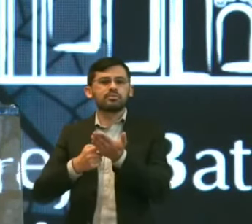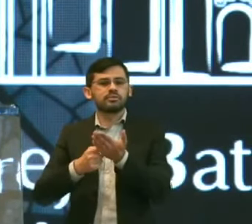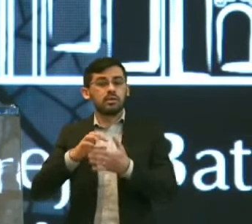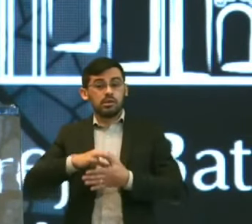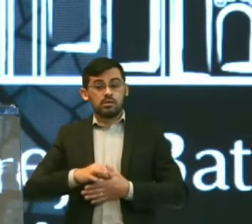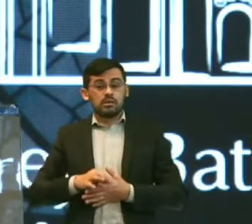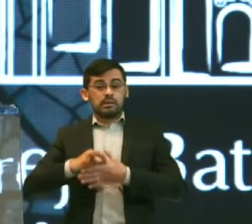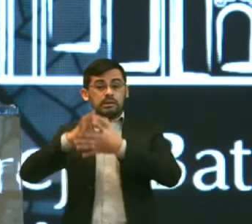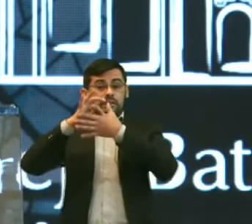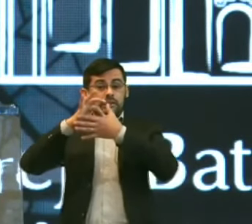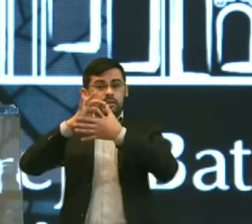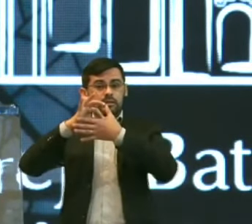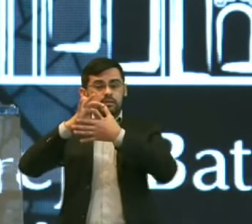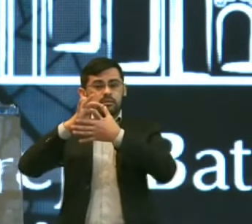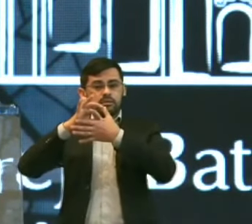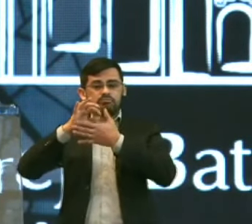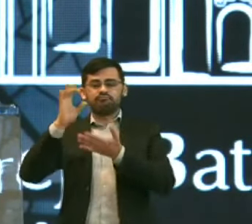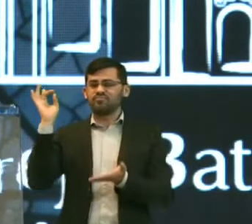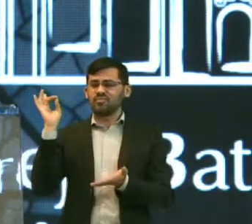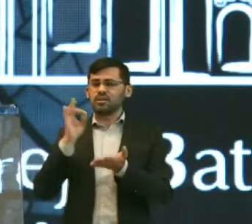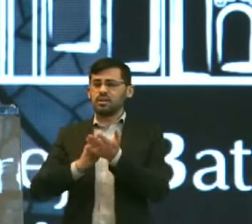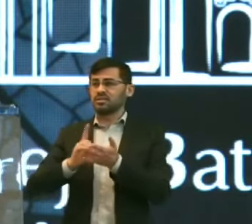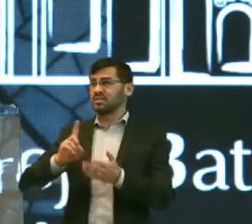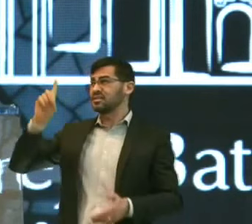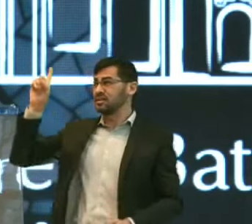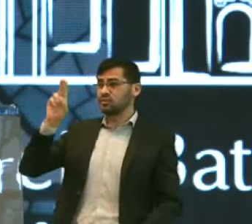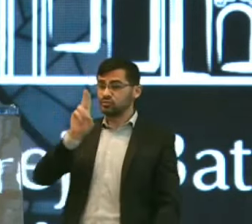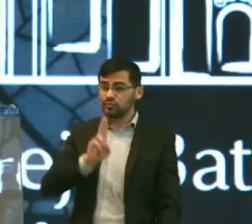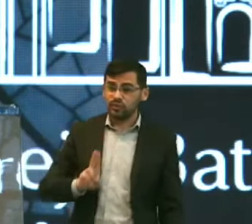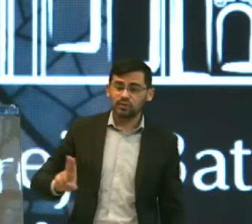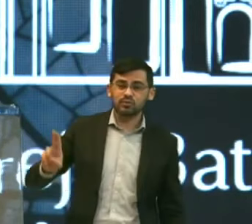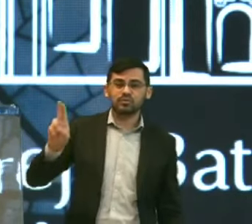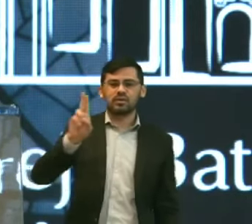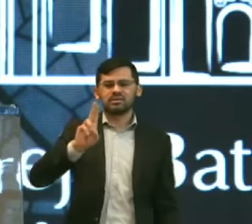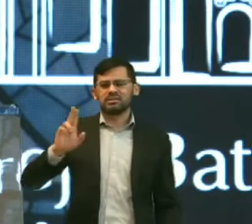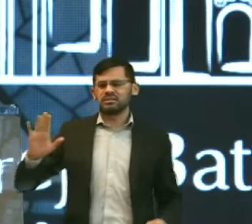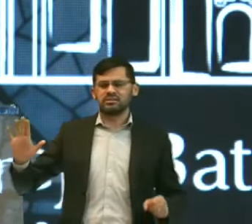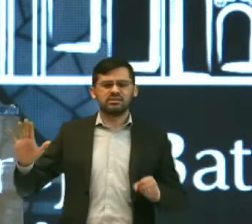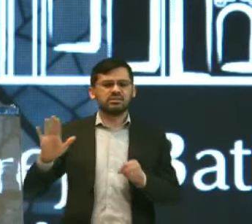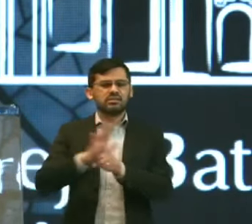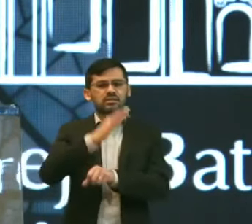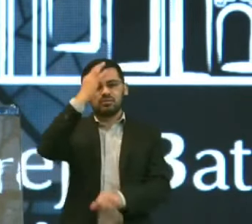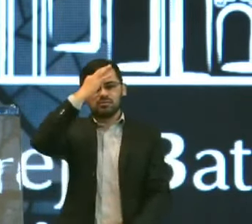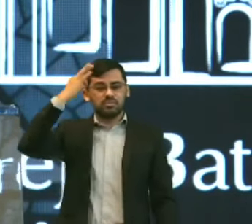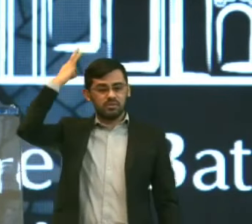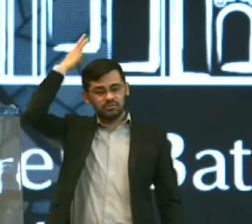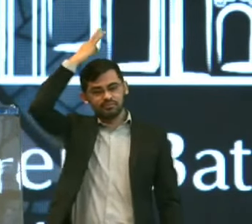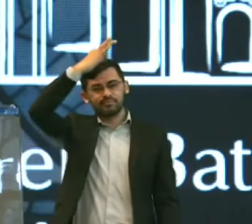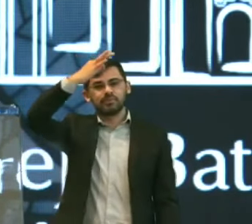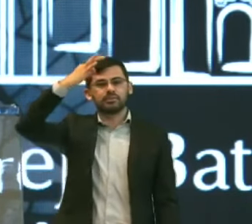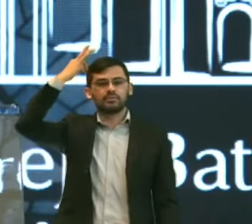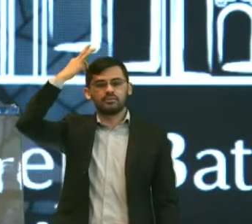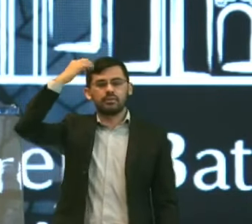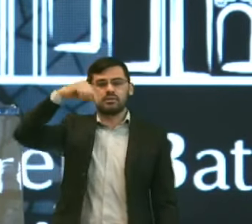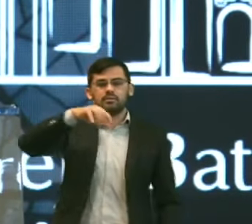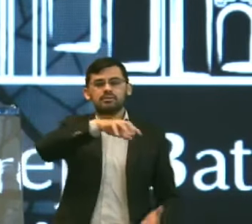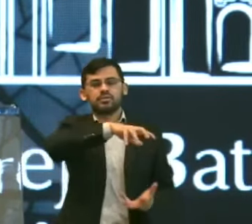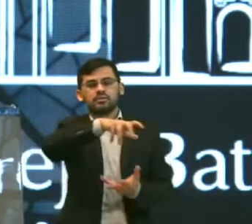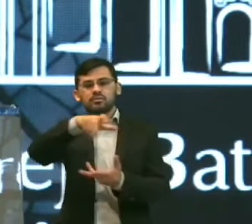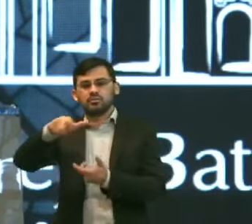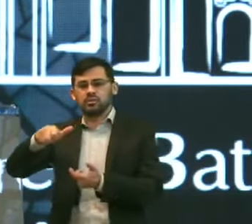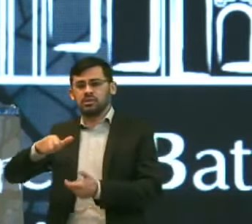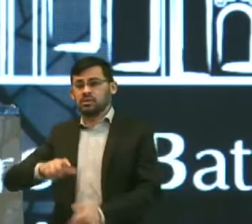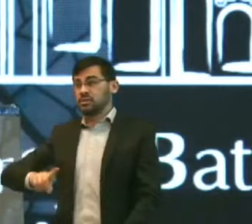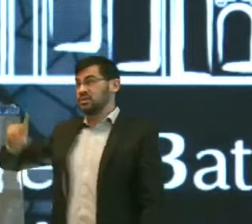Líderes Príncipes De Deus Ungidos Nessa terra O Senhor Está me